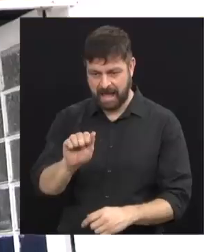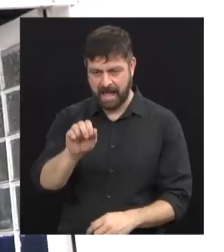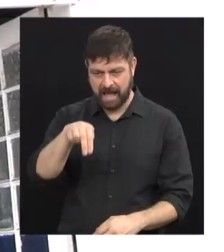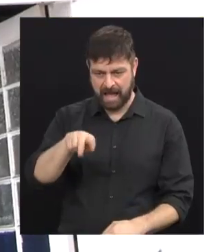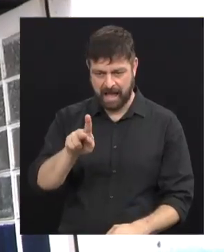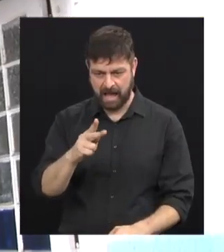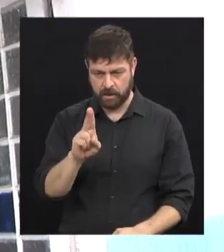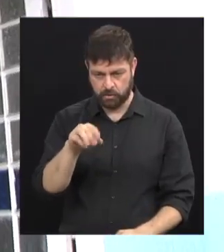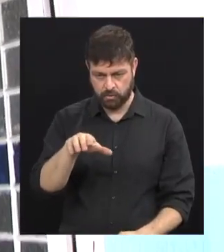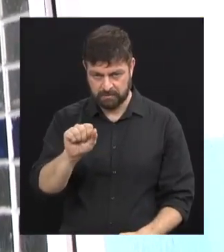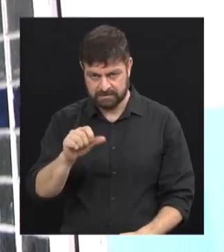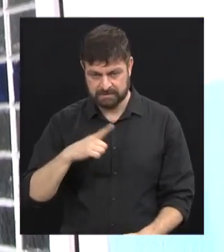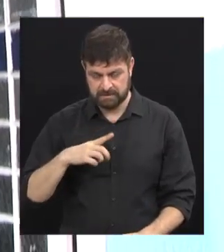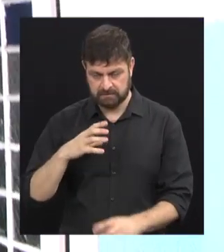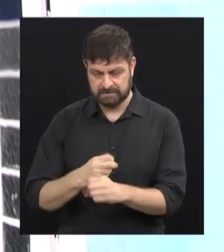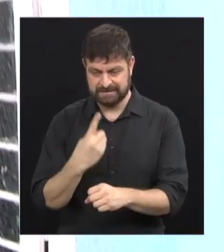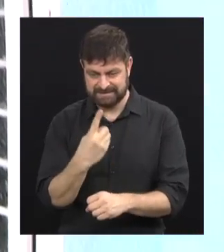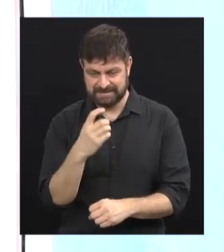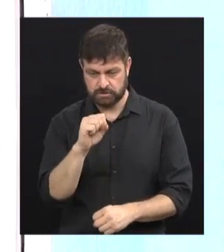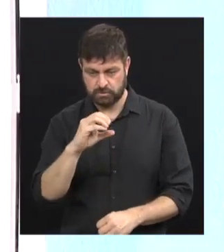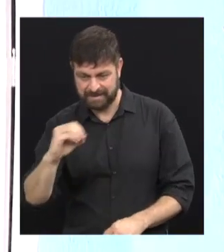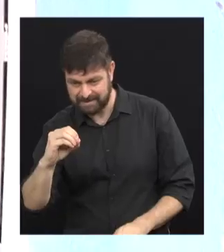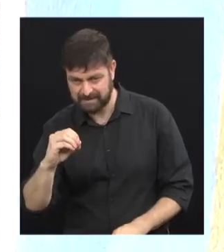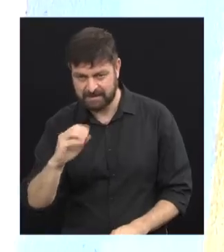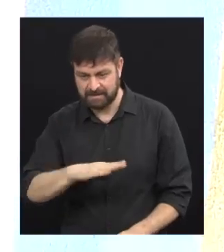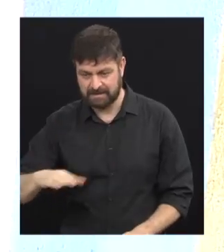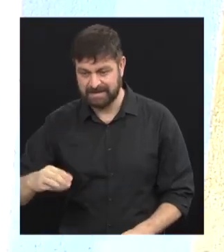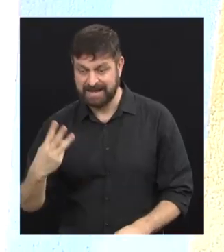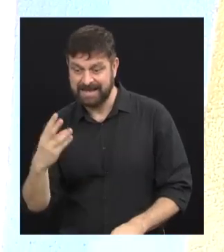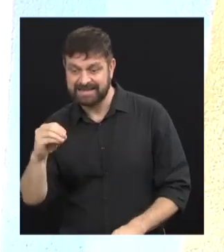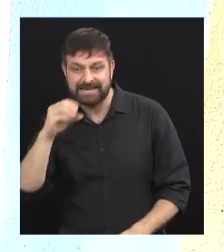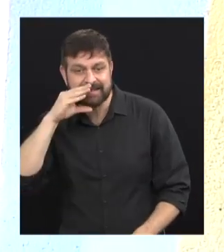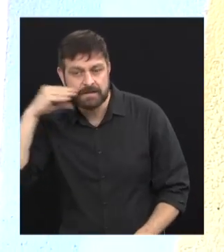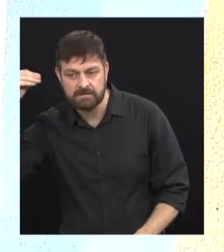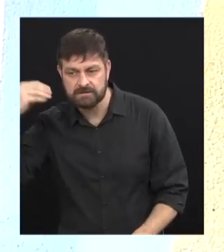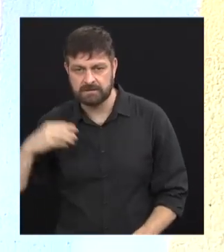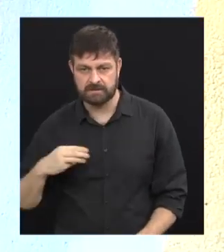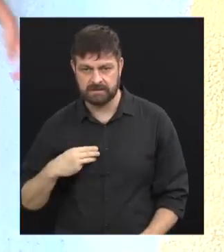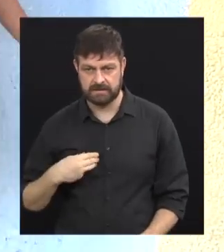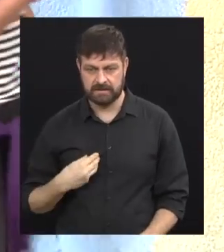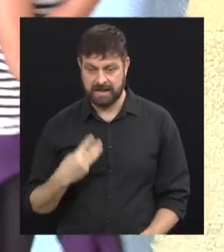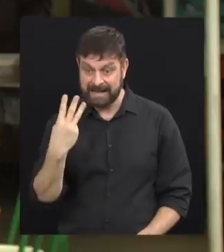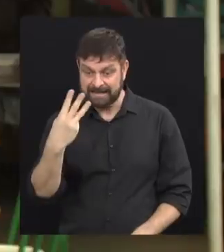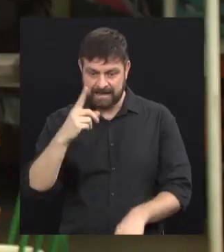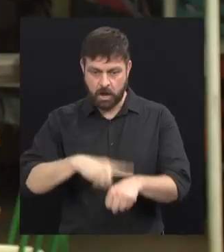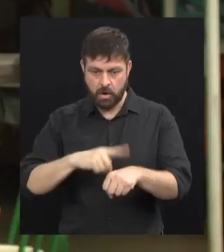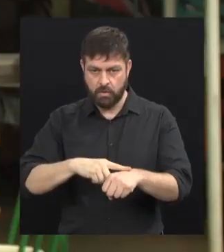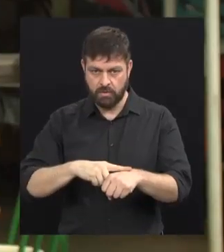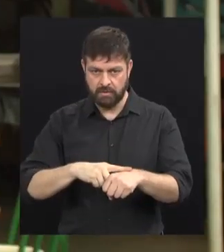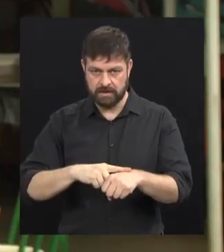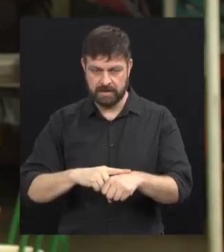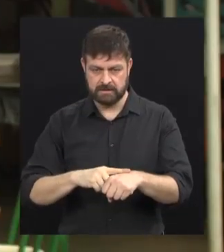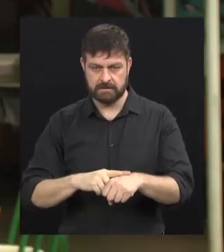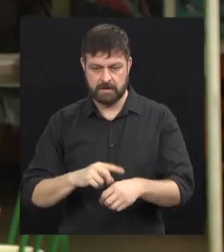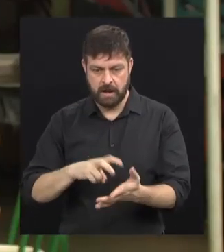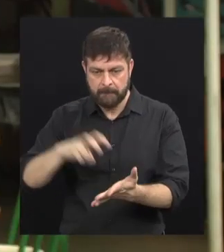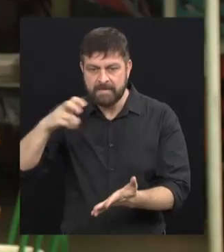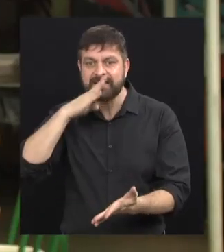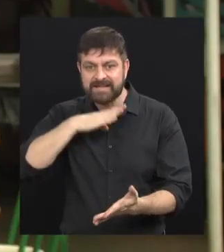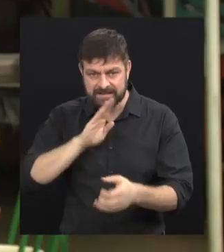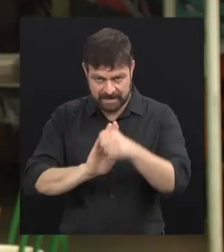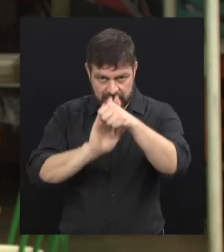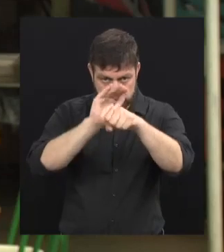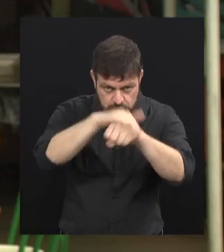180 crianças e 30 adolescentes. Em três turnos, porque também tem atividade noturna, é manhã, tarde